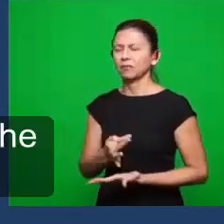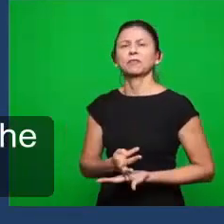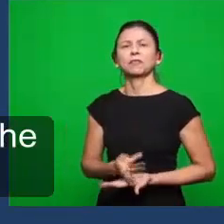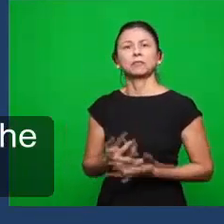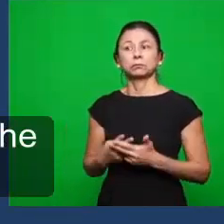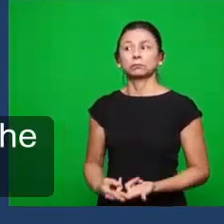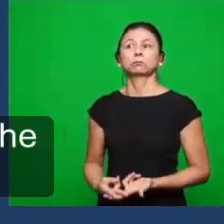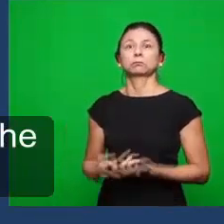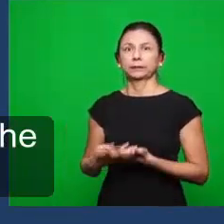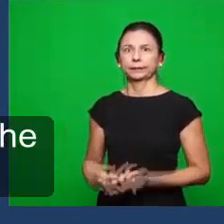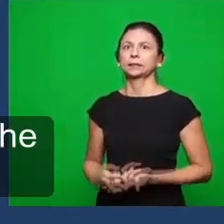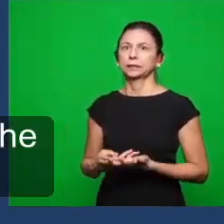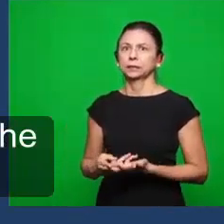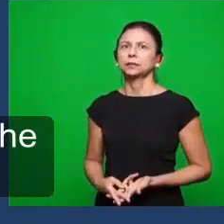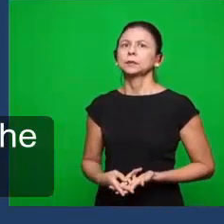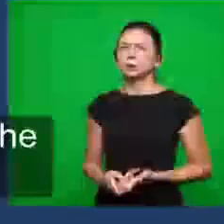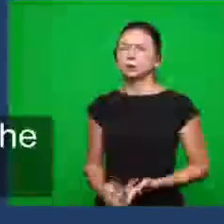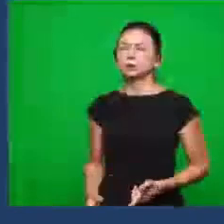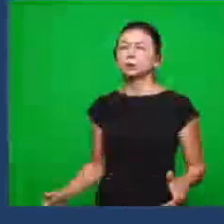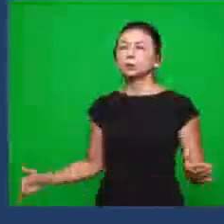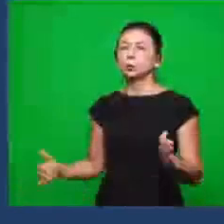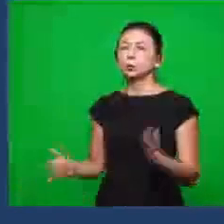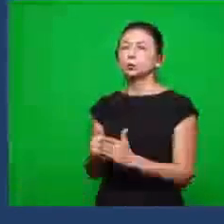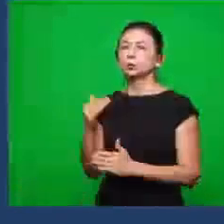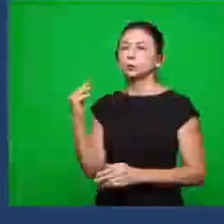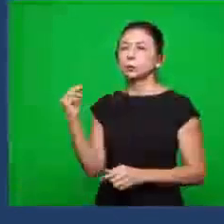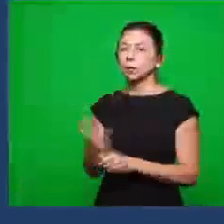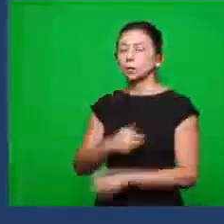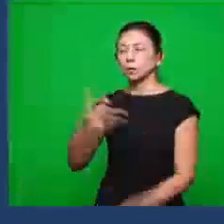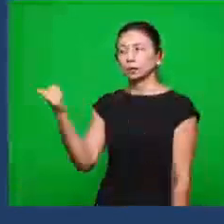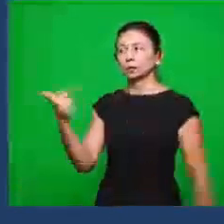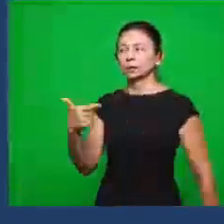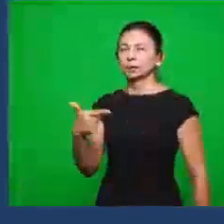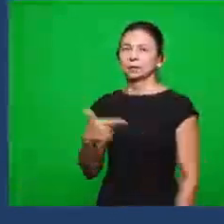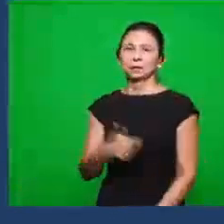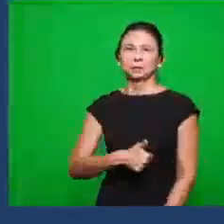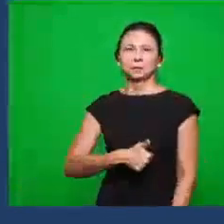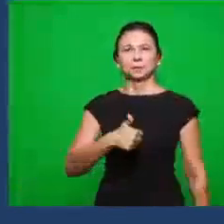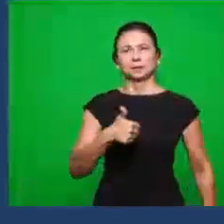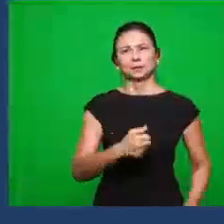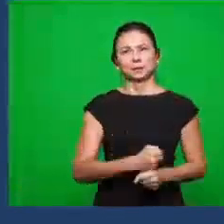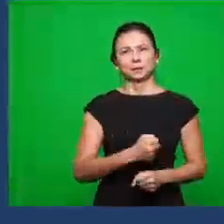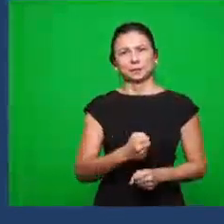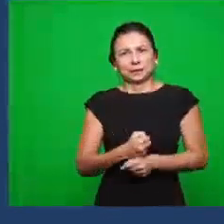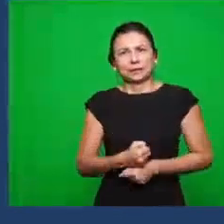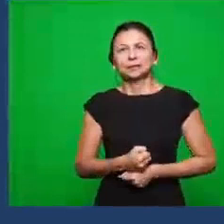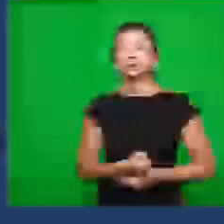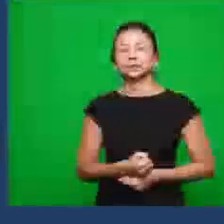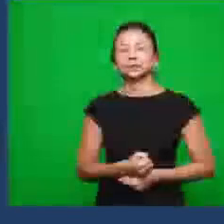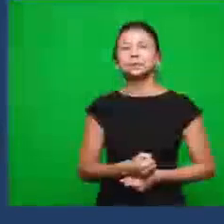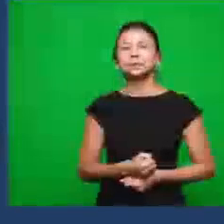e a tua paciência, e que as tuas últimas obras são mais do que as primeiras. Então, nós identificamos aqui duas vezes no